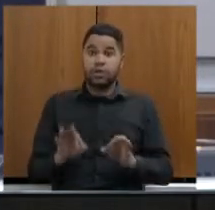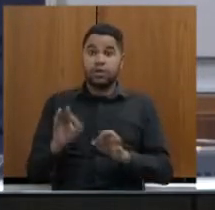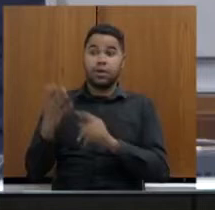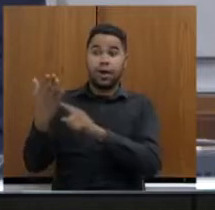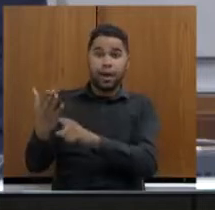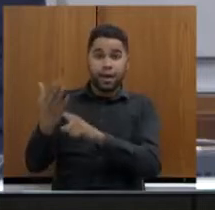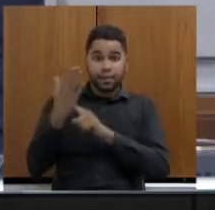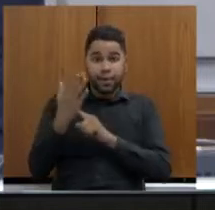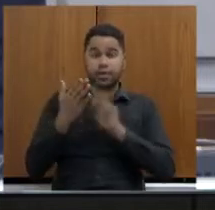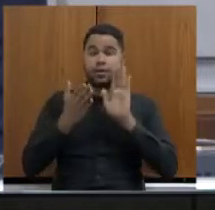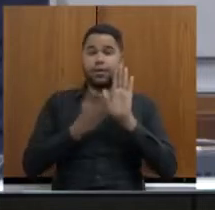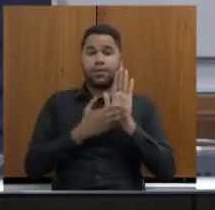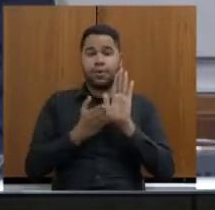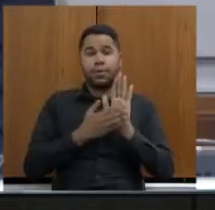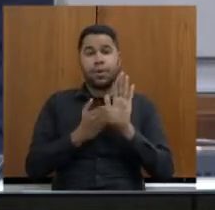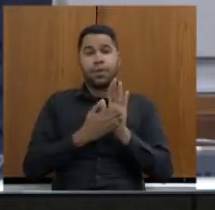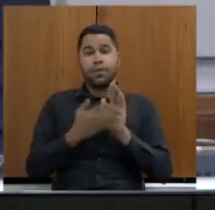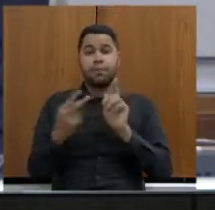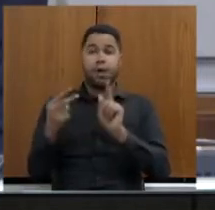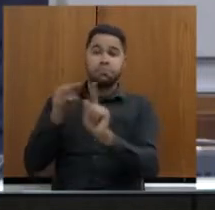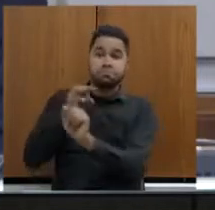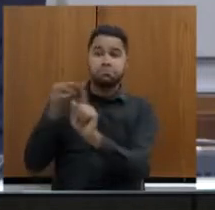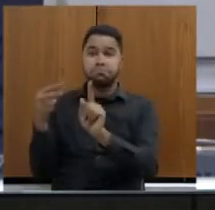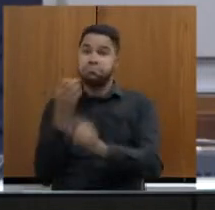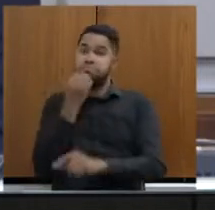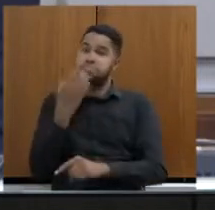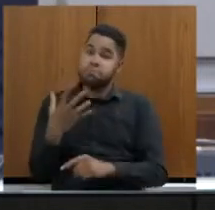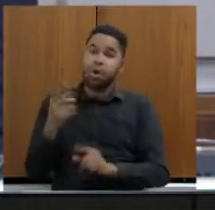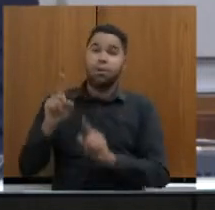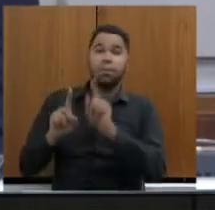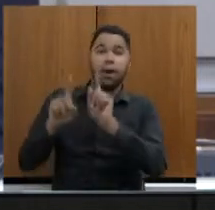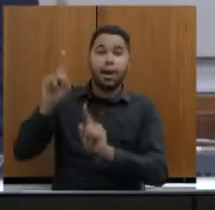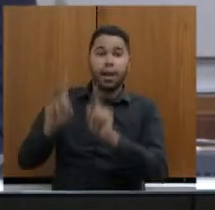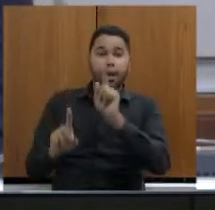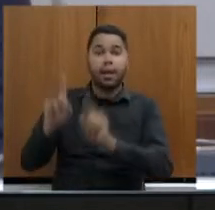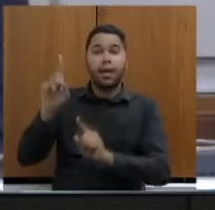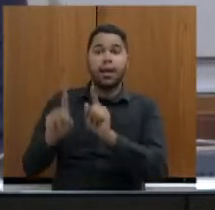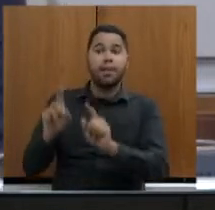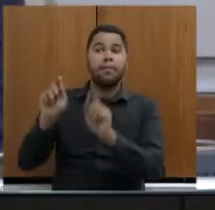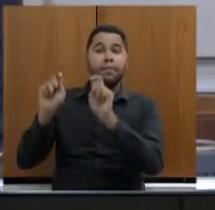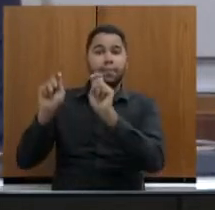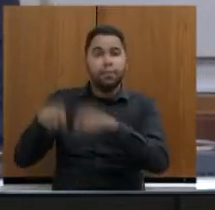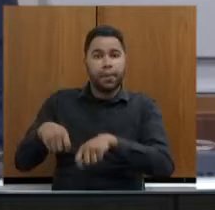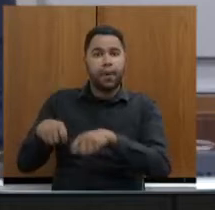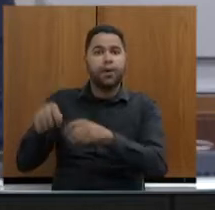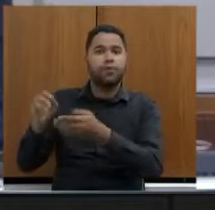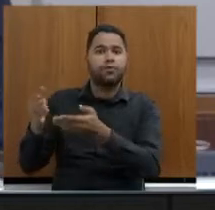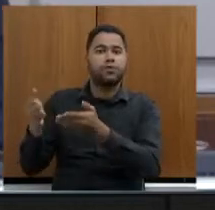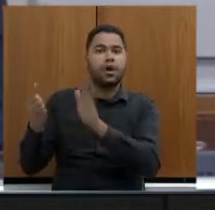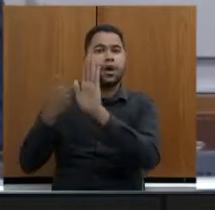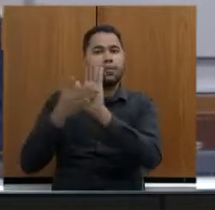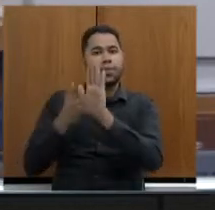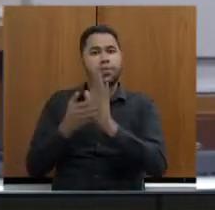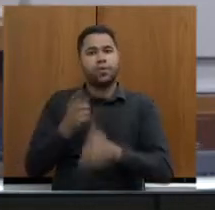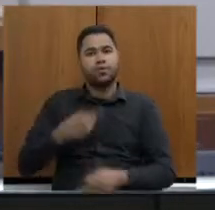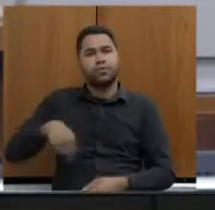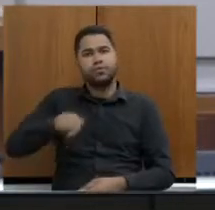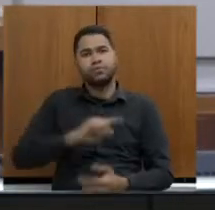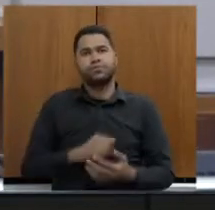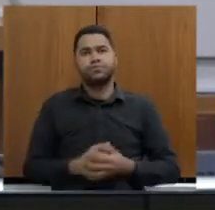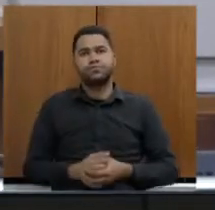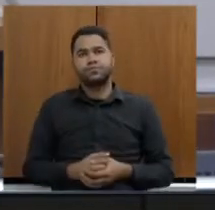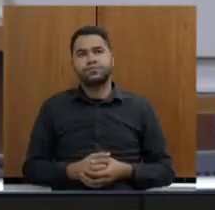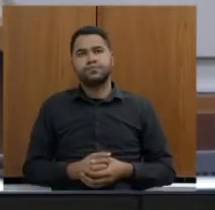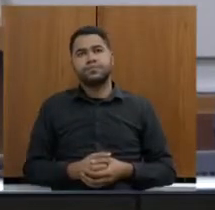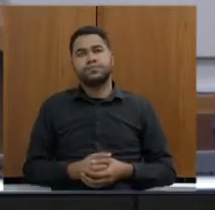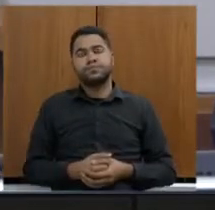proposta, mas que as perspectivas são muito boas de concorrentes internacionais que possam trazer as suas propostas para nós. Então,